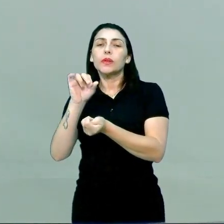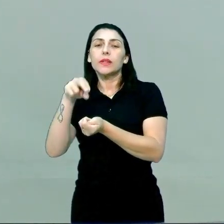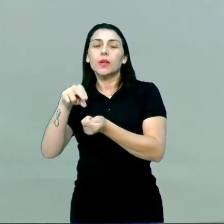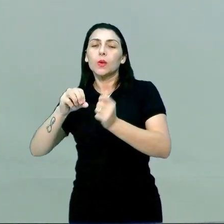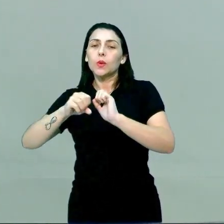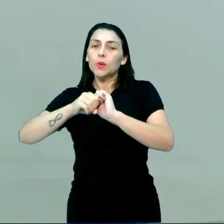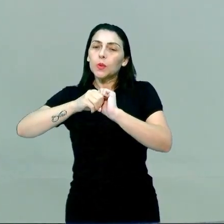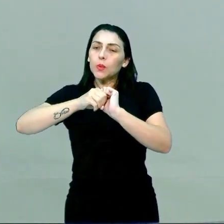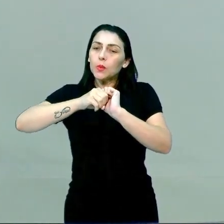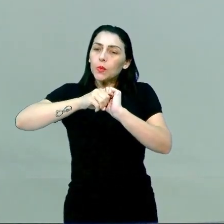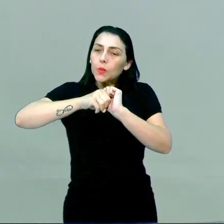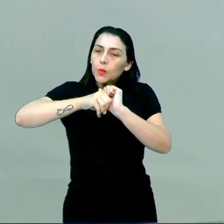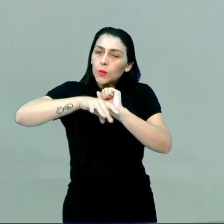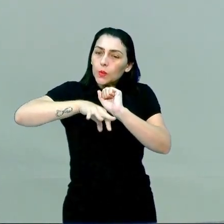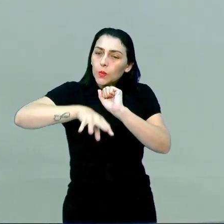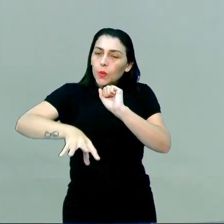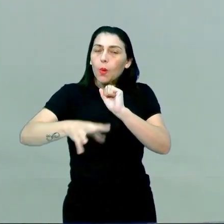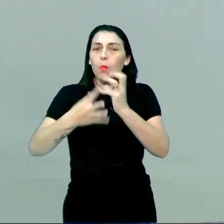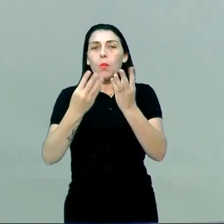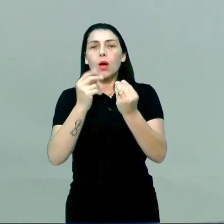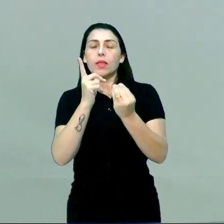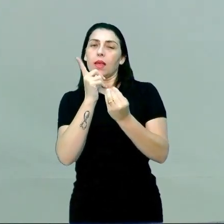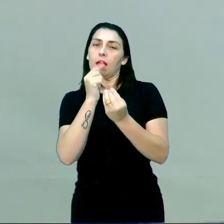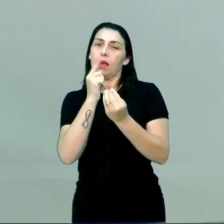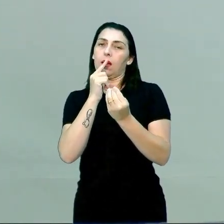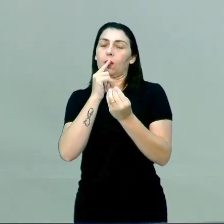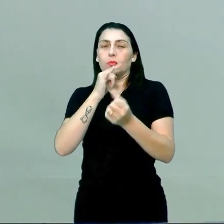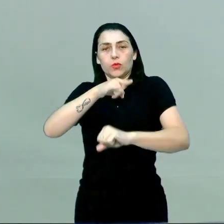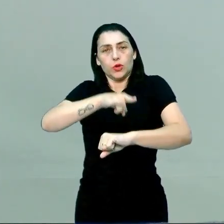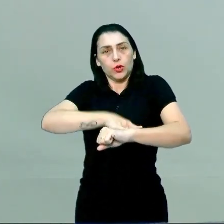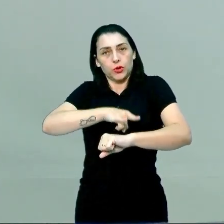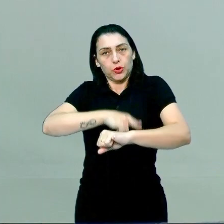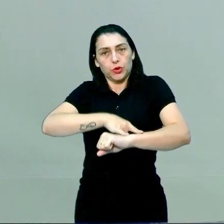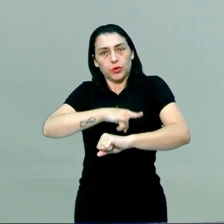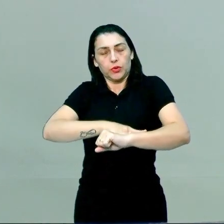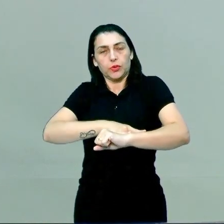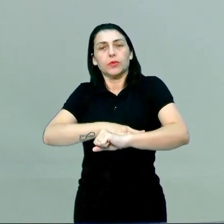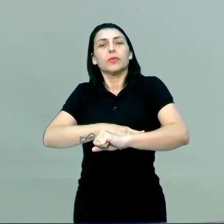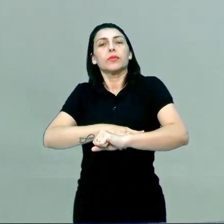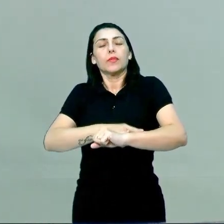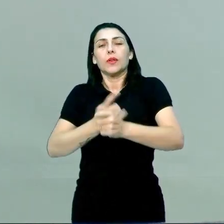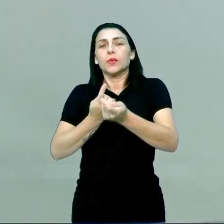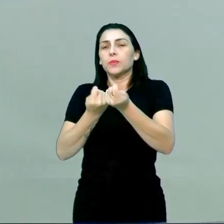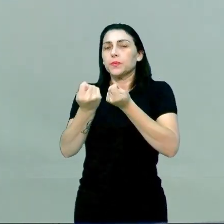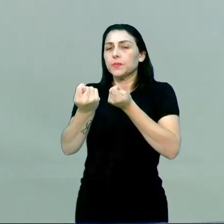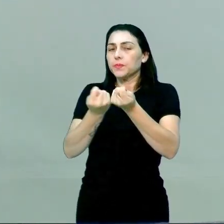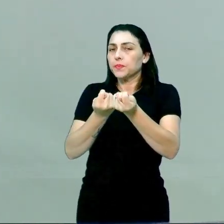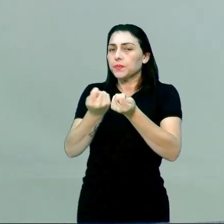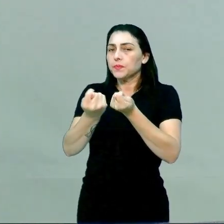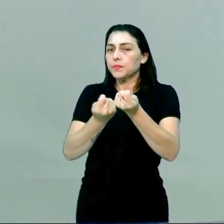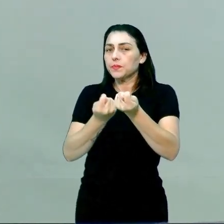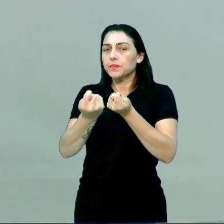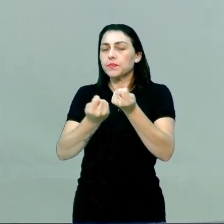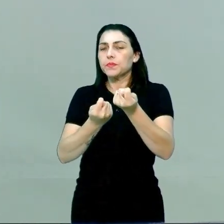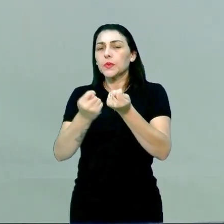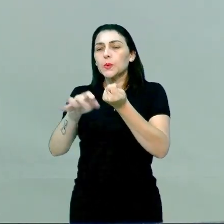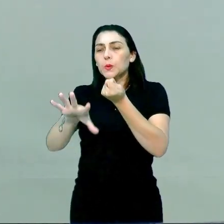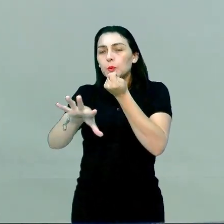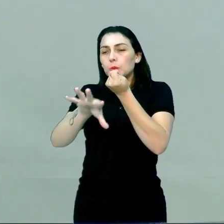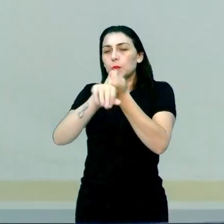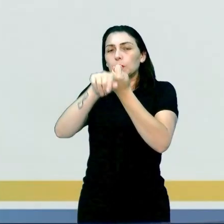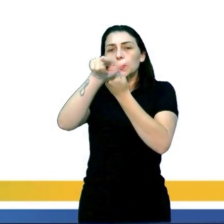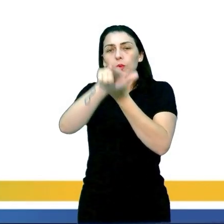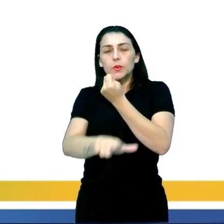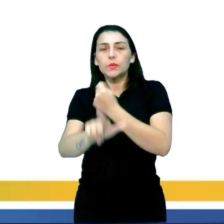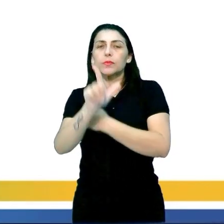libere tanta água na urina, tá? Então, ela faz esse controle através da reabsorção